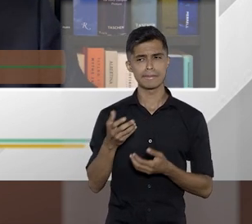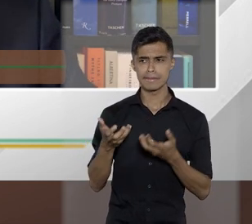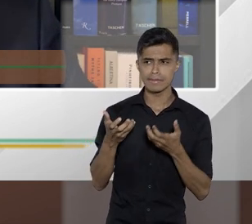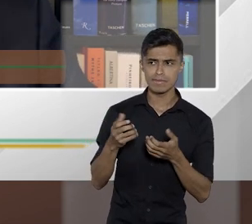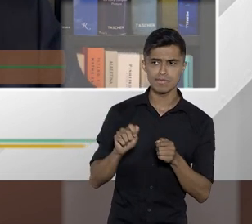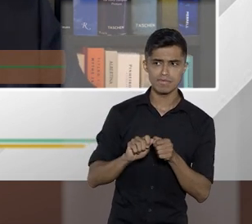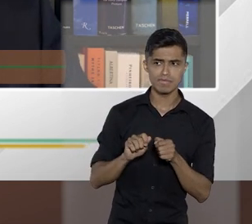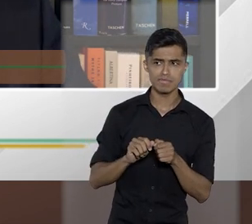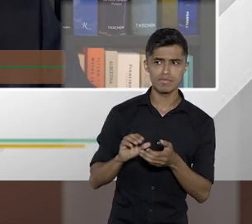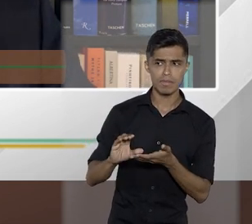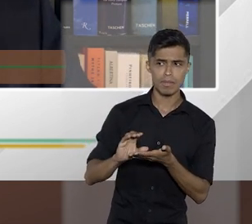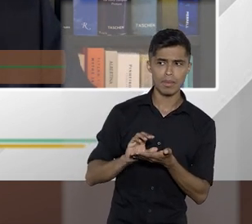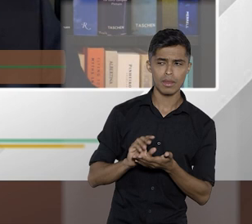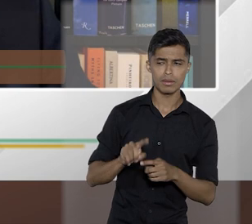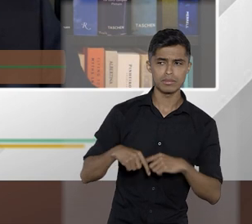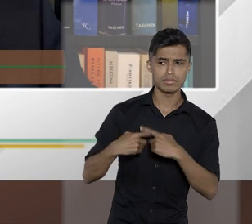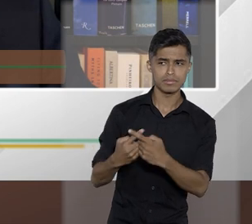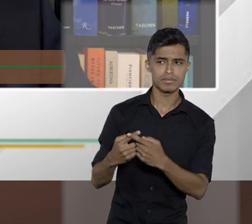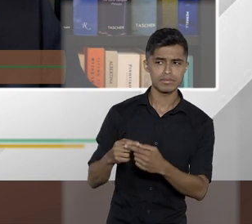consignado com a gente quem foi que